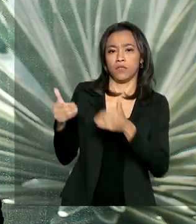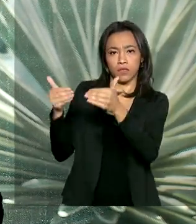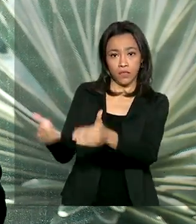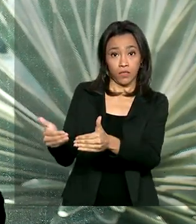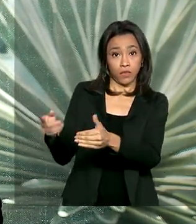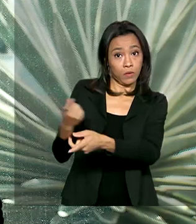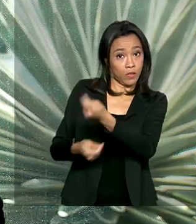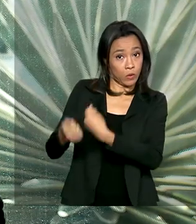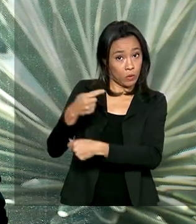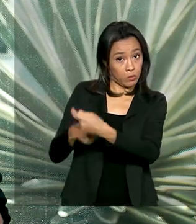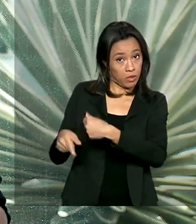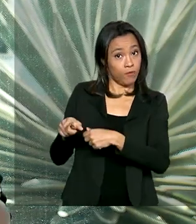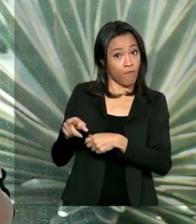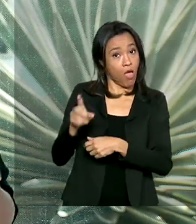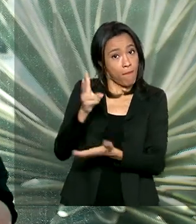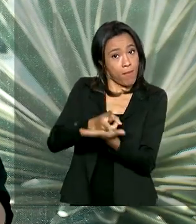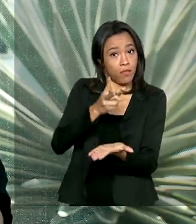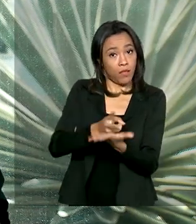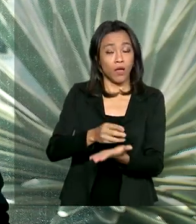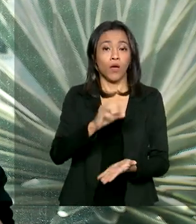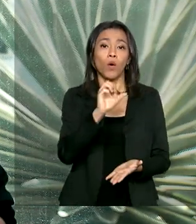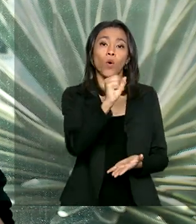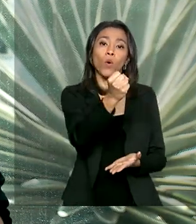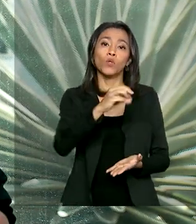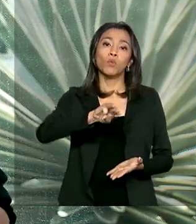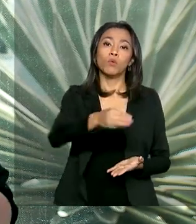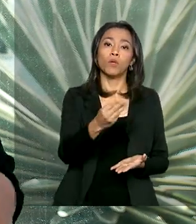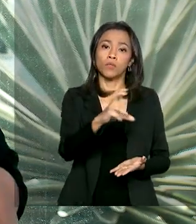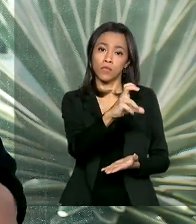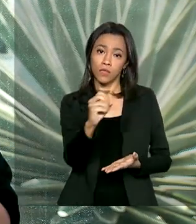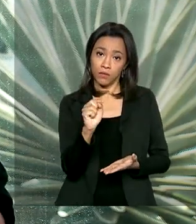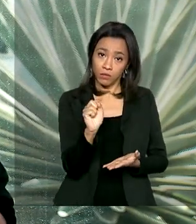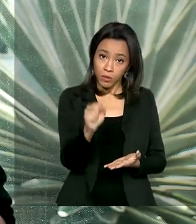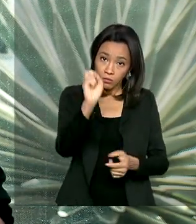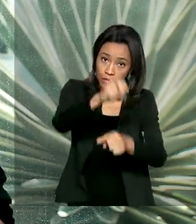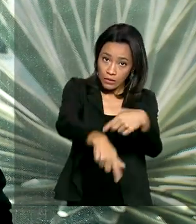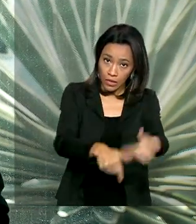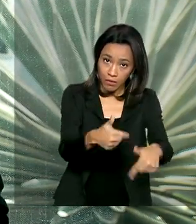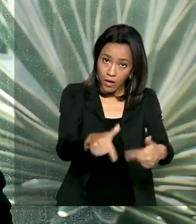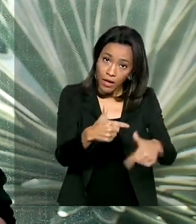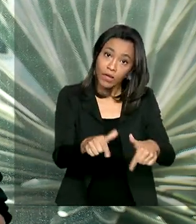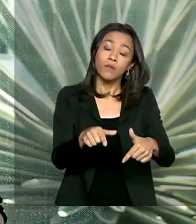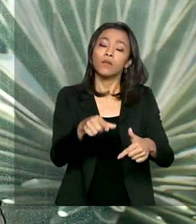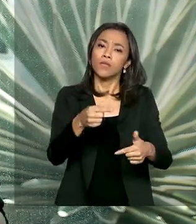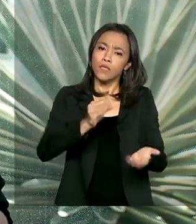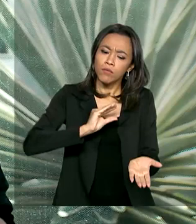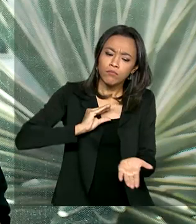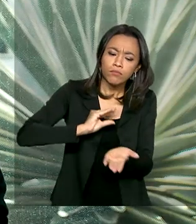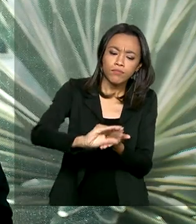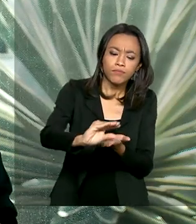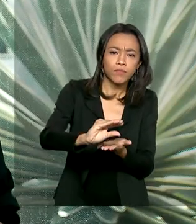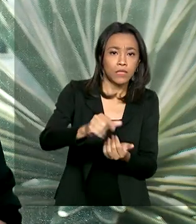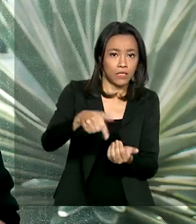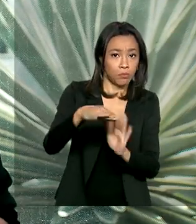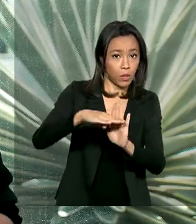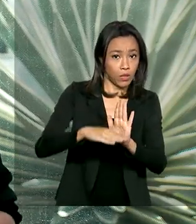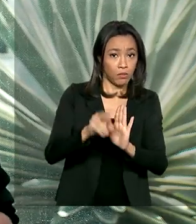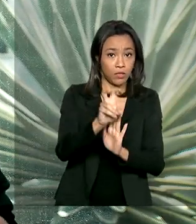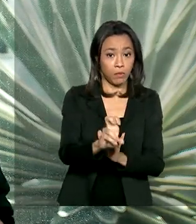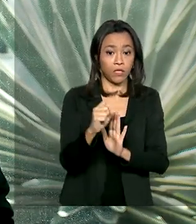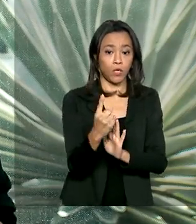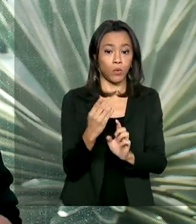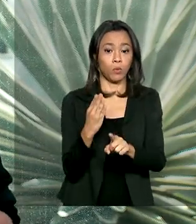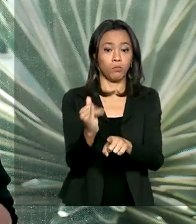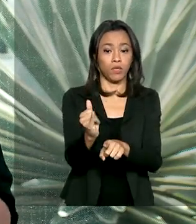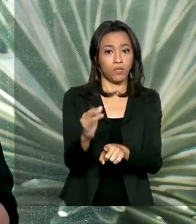Economia é preservar até 8 milhões e meio de empregos e injetar no programa cerca de 51 bilhões